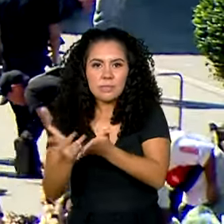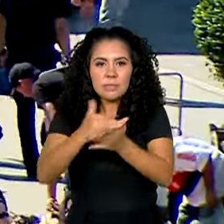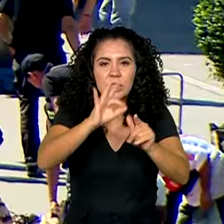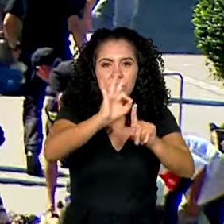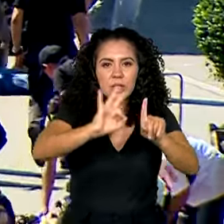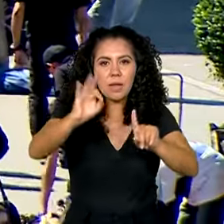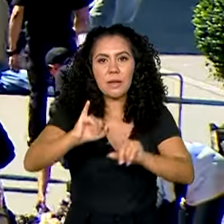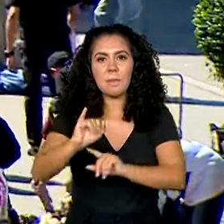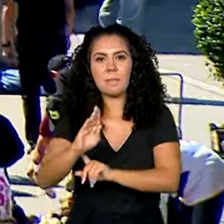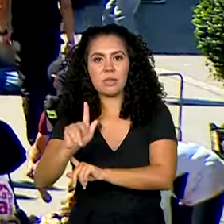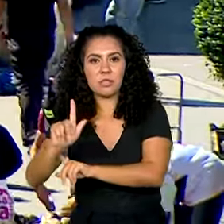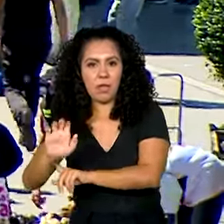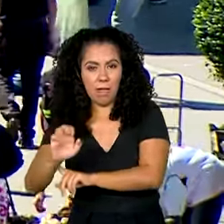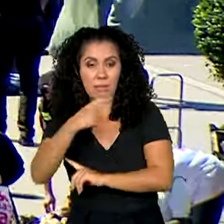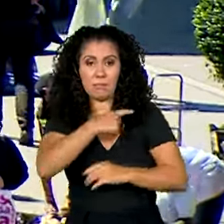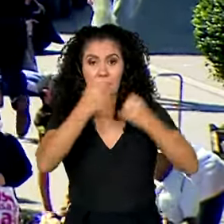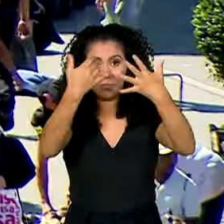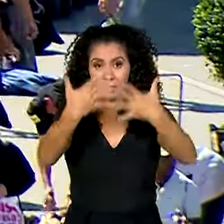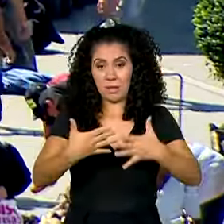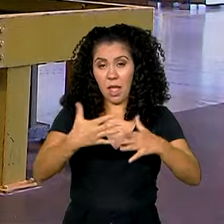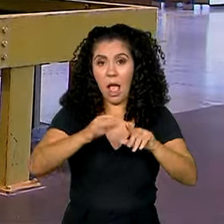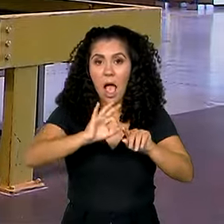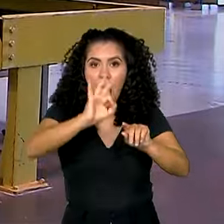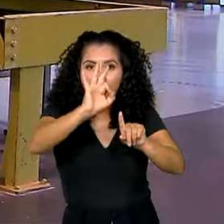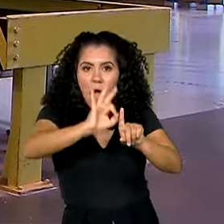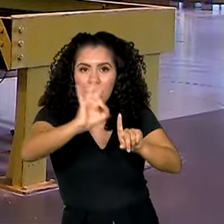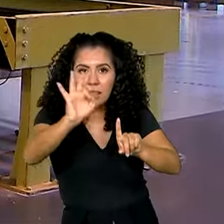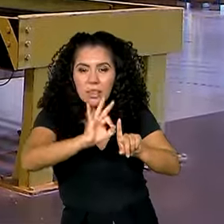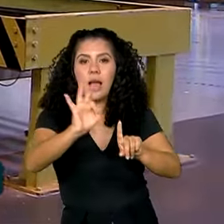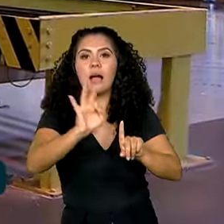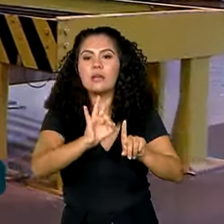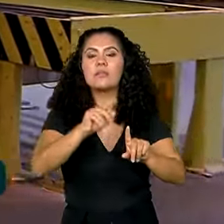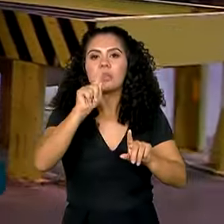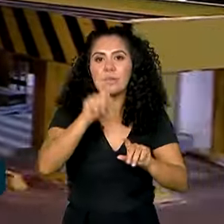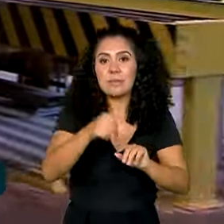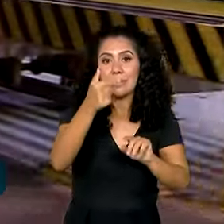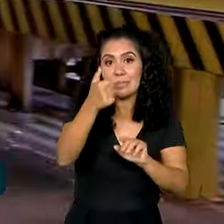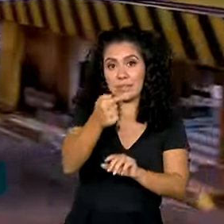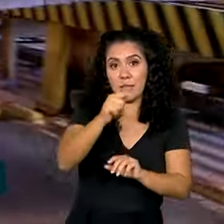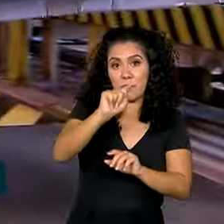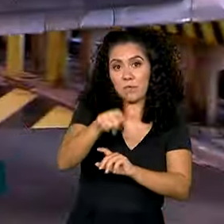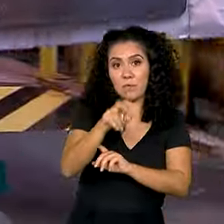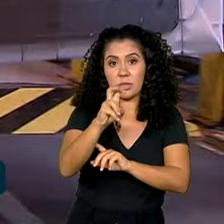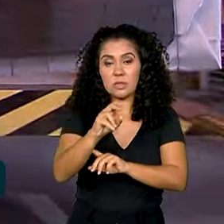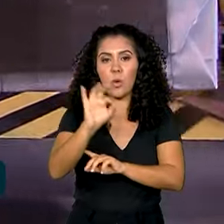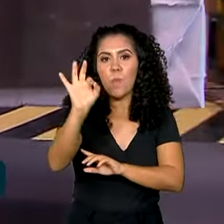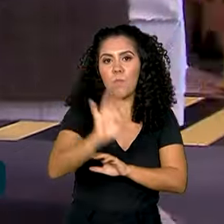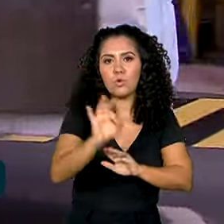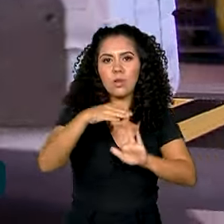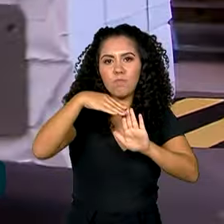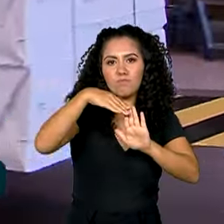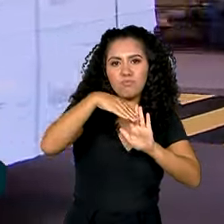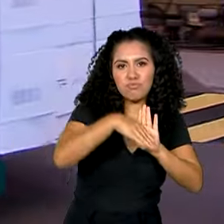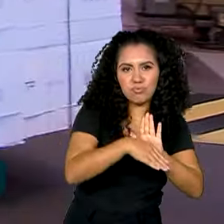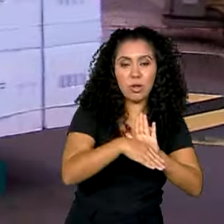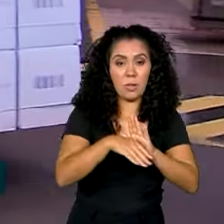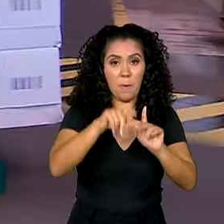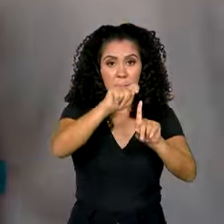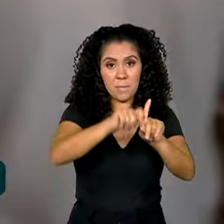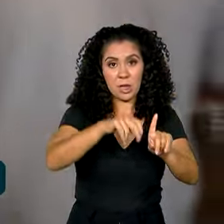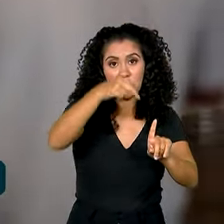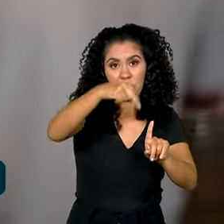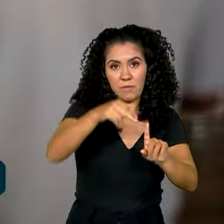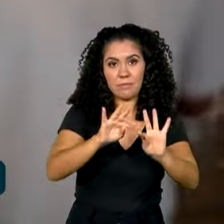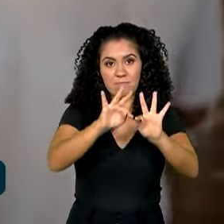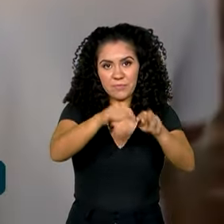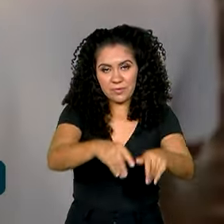A taxa de desemprego no Brasil caiu para 7,5% no trimestre encerrado em novembro,